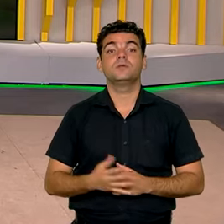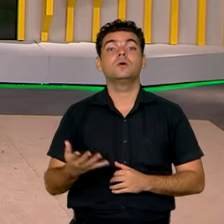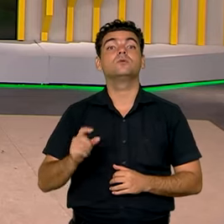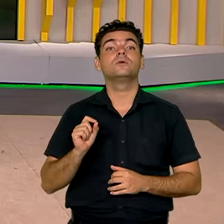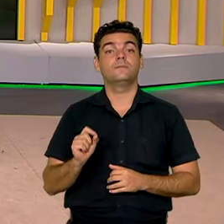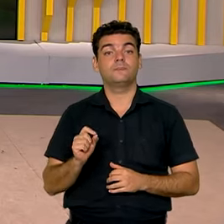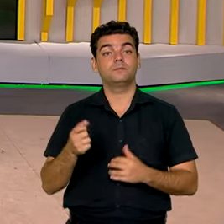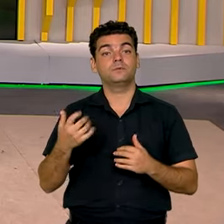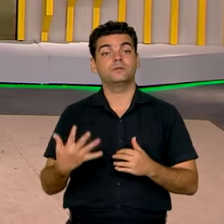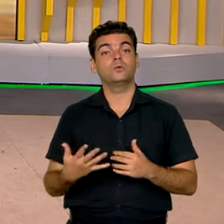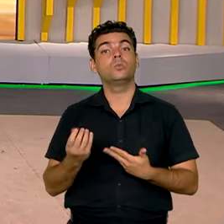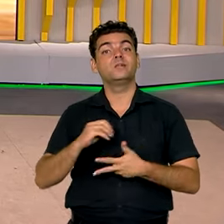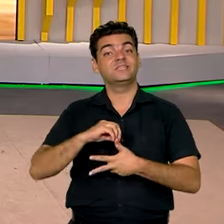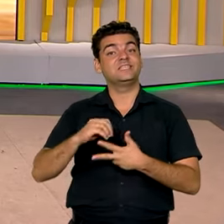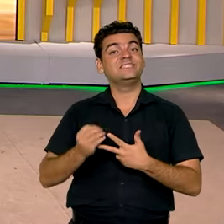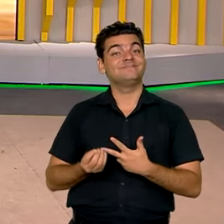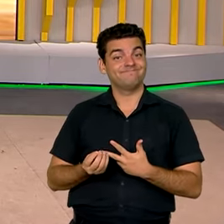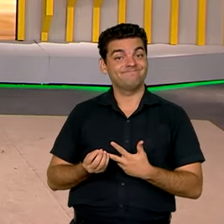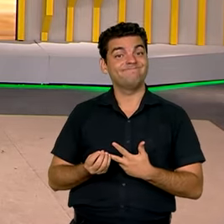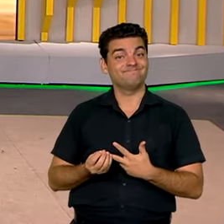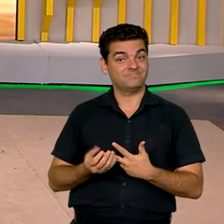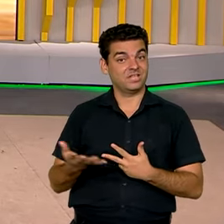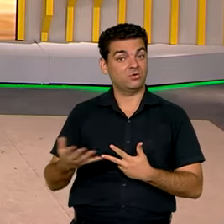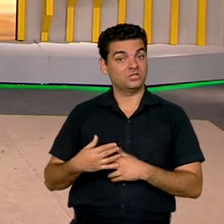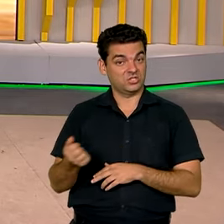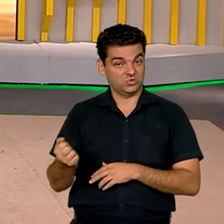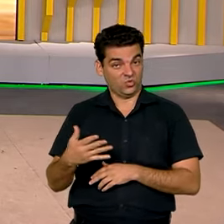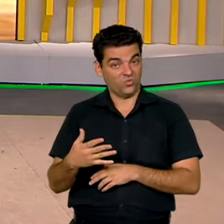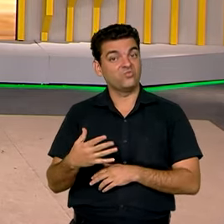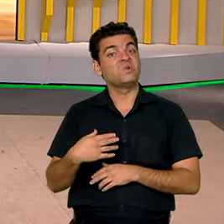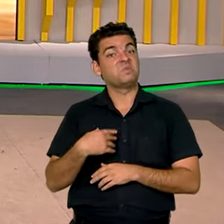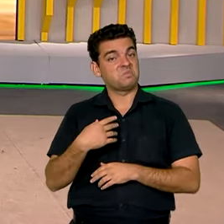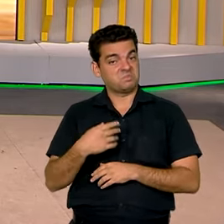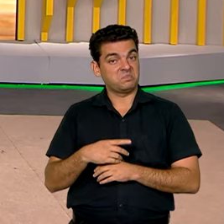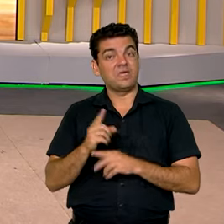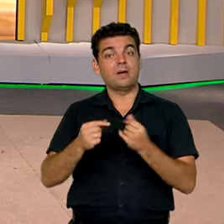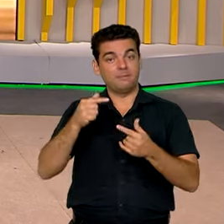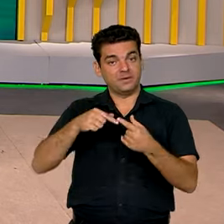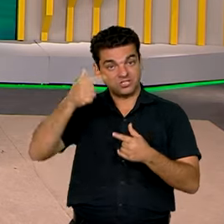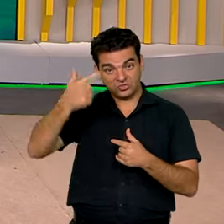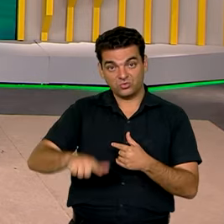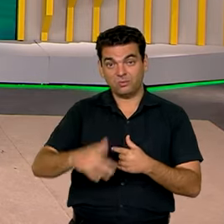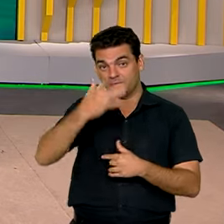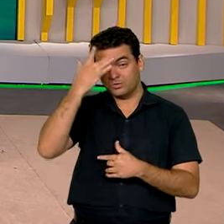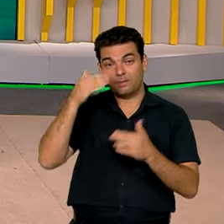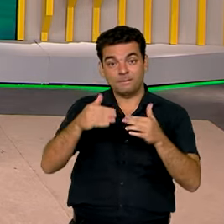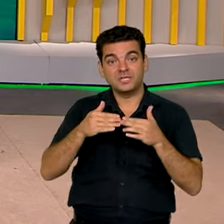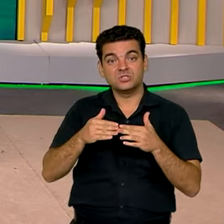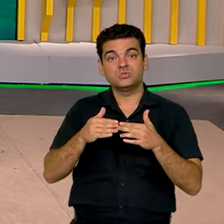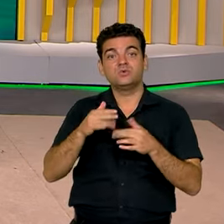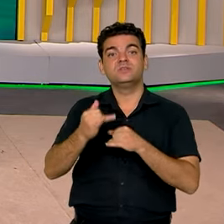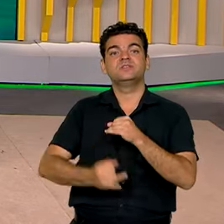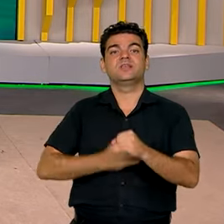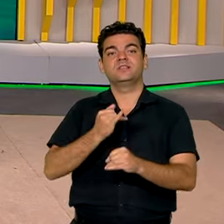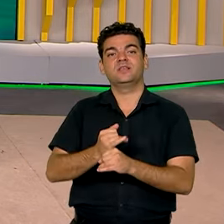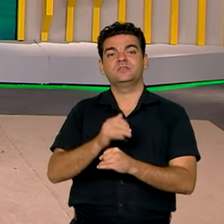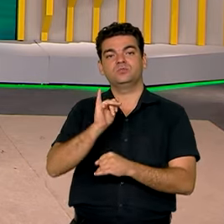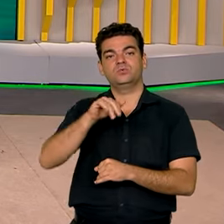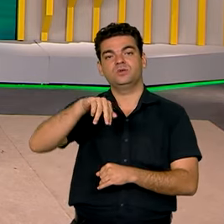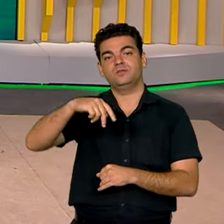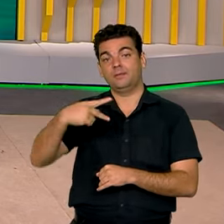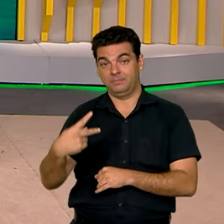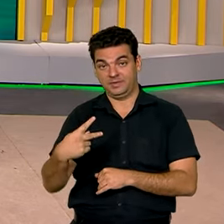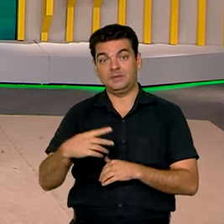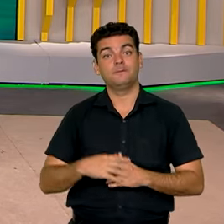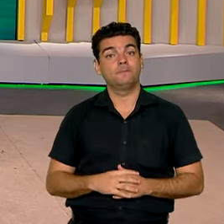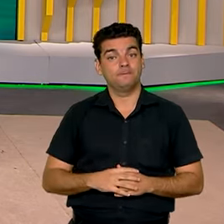Vamos falar um pouquinho do Enem, que este ano tem uma novidade. É a reaplicação da prova para quem solicitou por meio do site do Inep. É